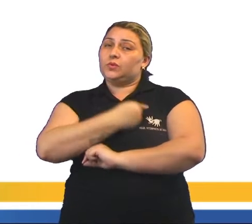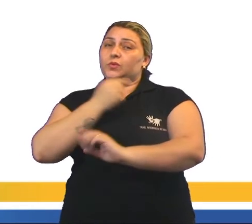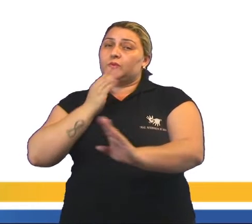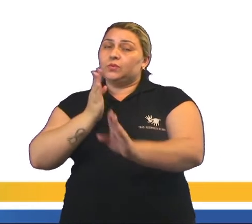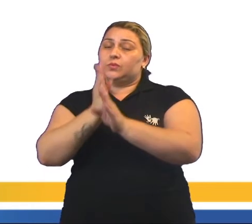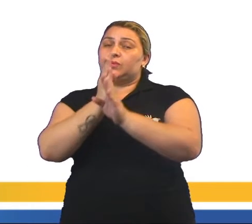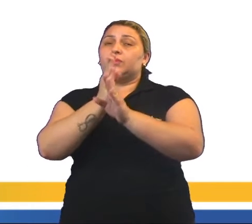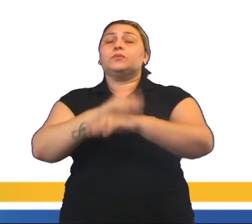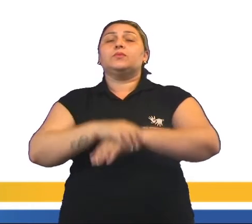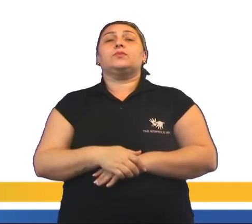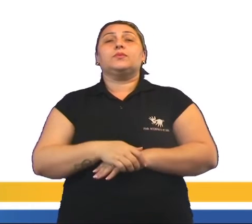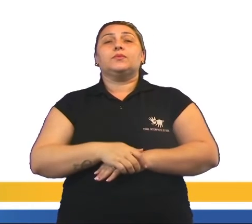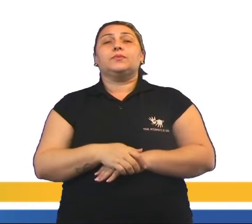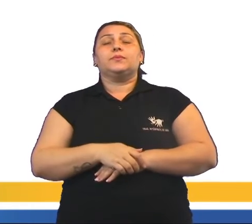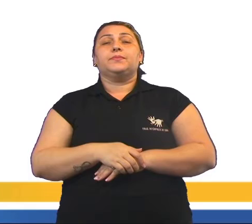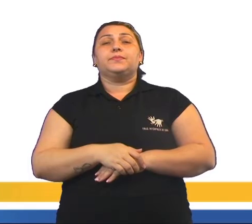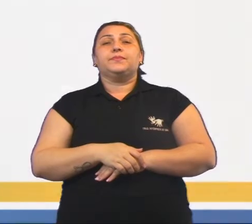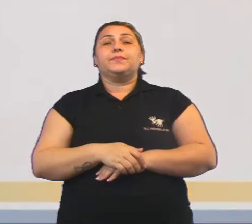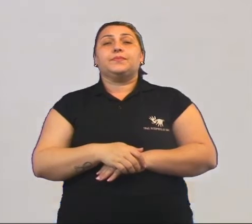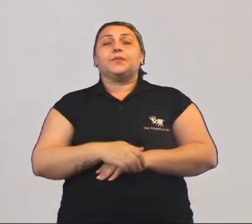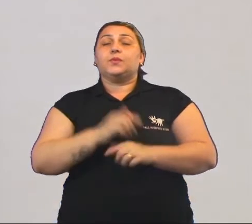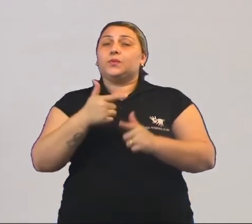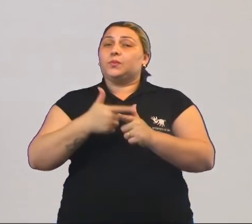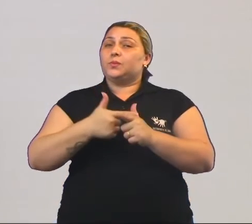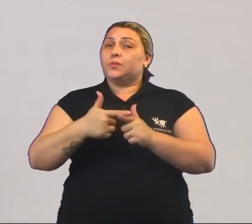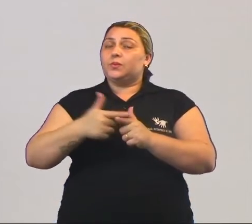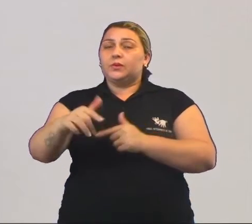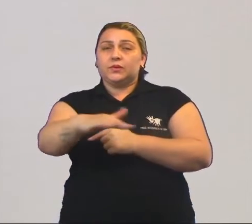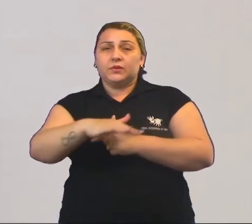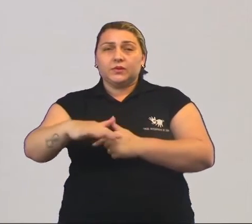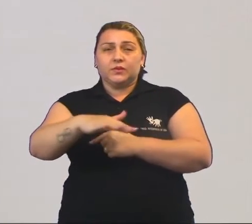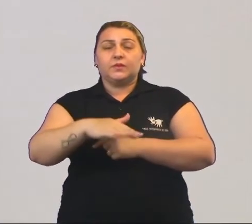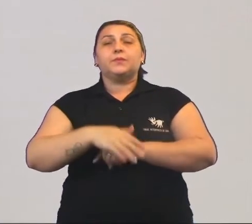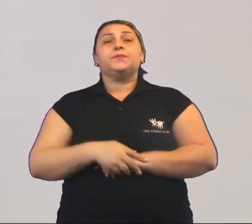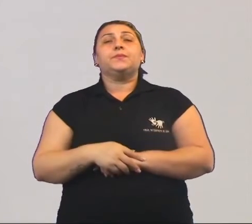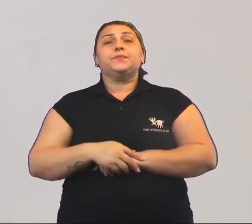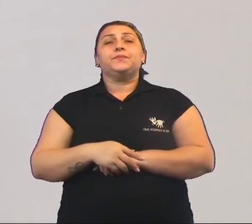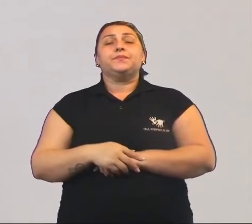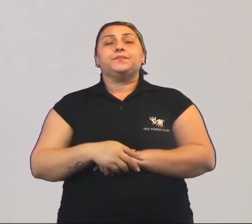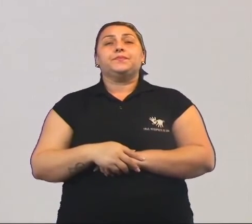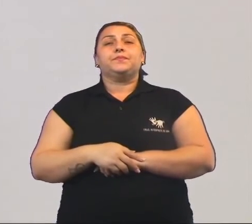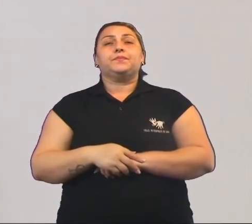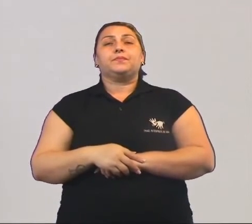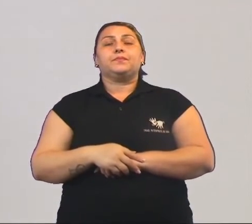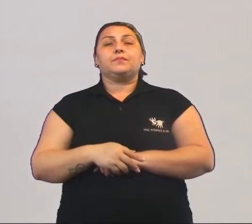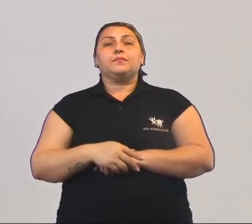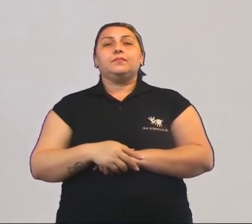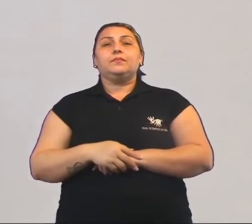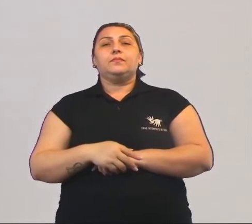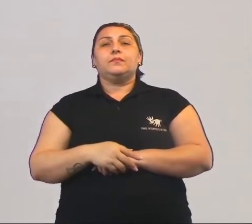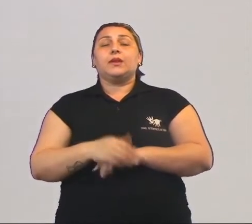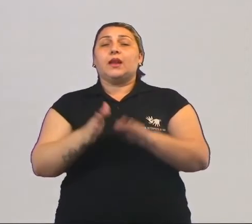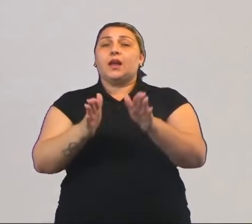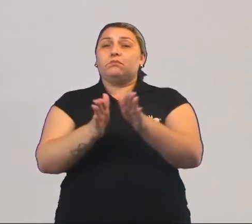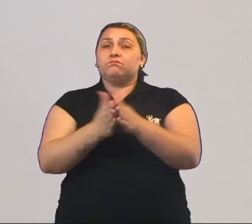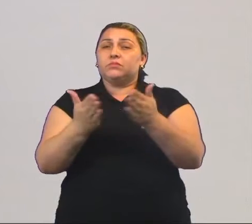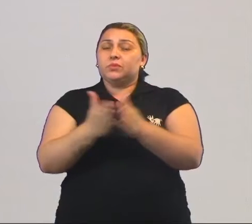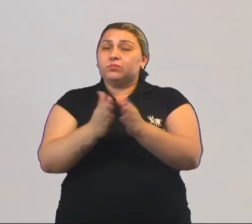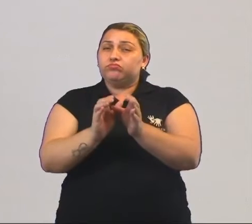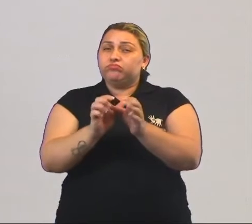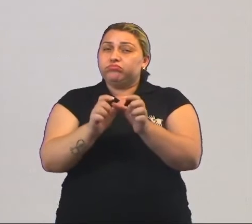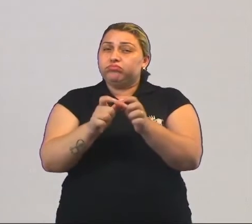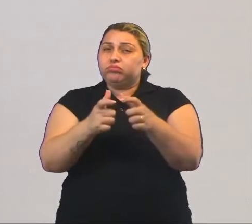identificamos como sendo os problemas sociais. Ou seja, à medida em que a pobreza